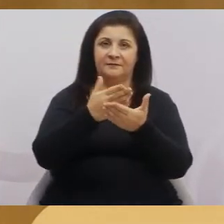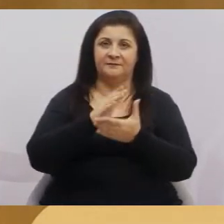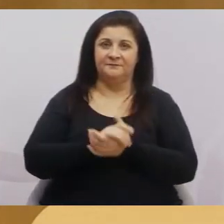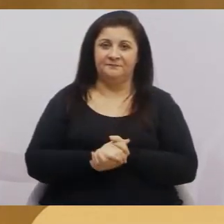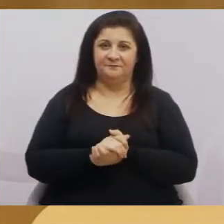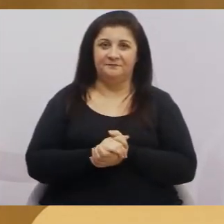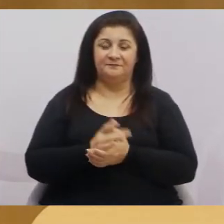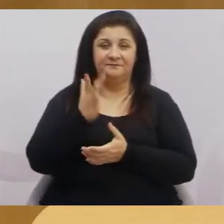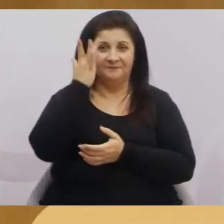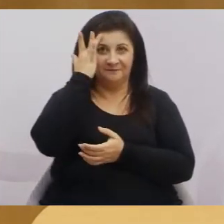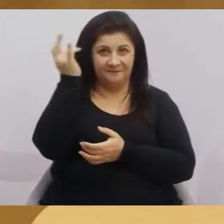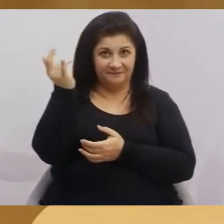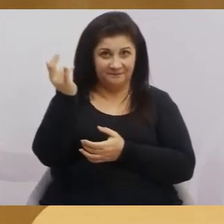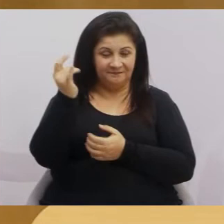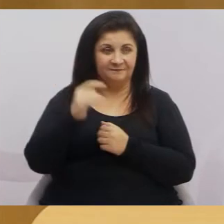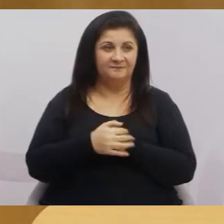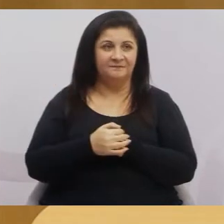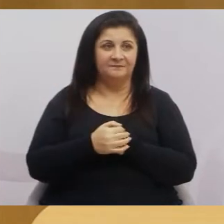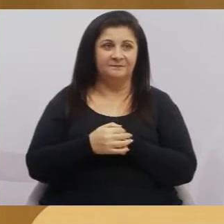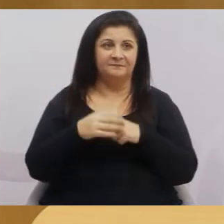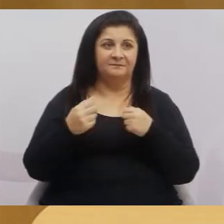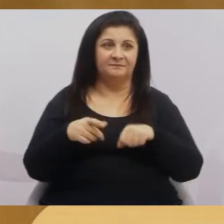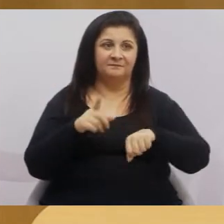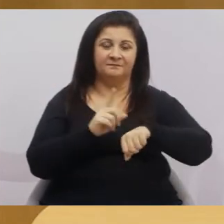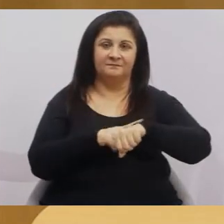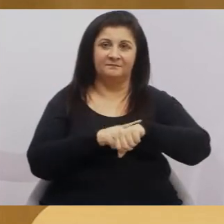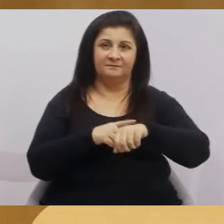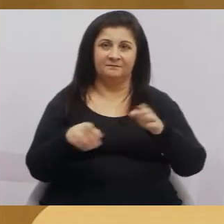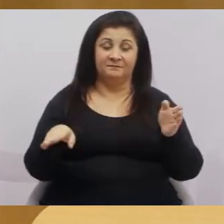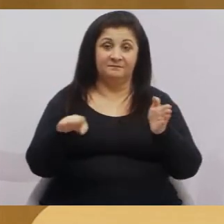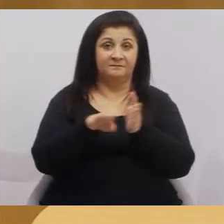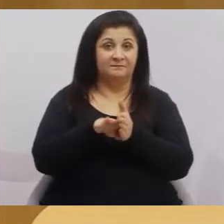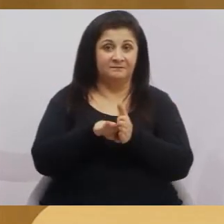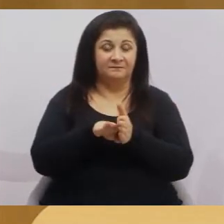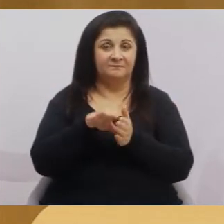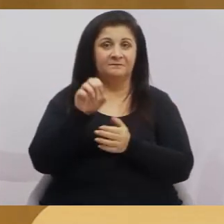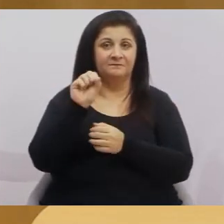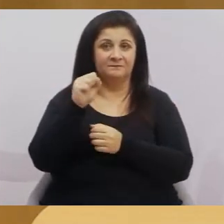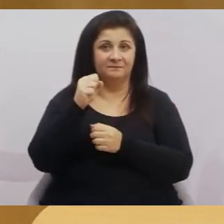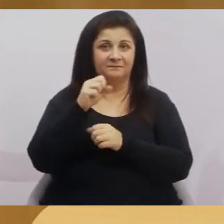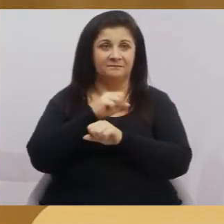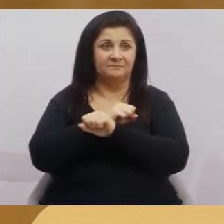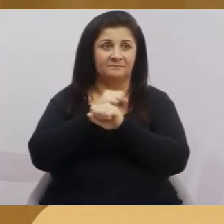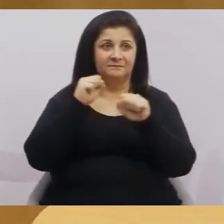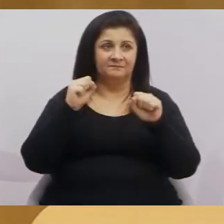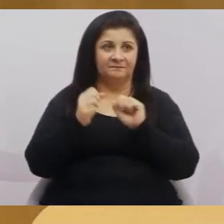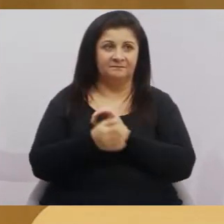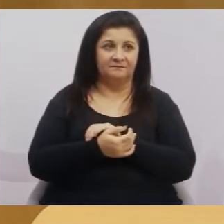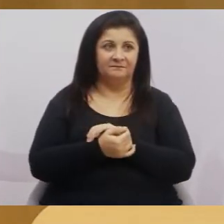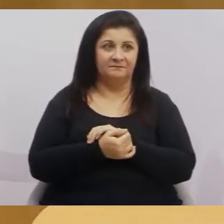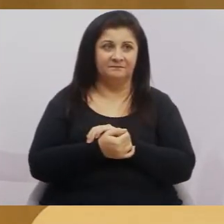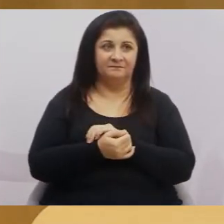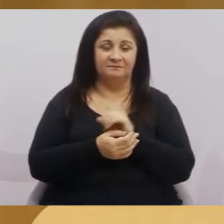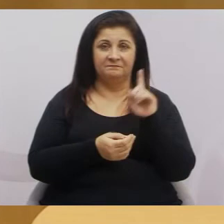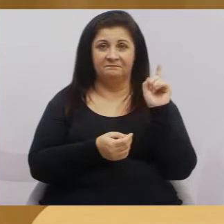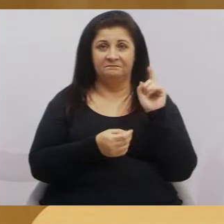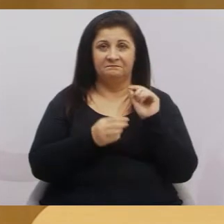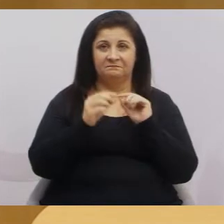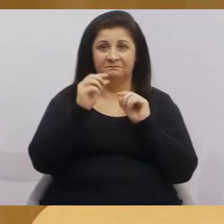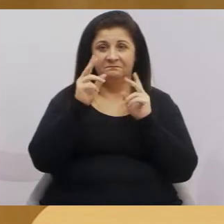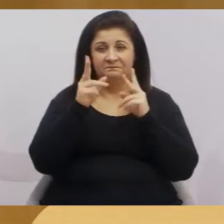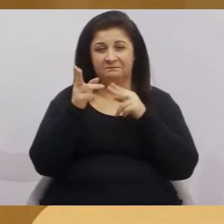Amanhã, a gente tem que chegar aqui de dez para as oito. A gente quase que não dorme. Eu, pelo menos.